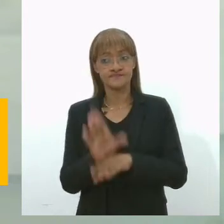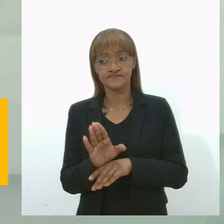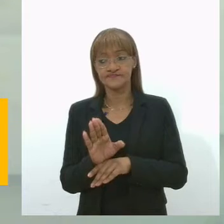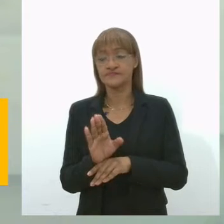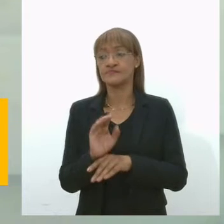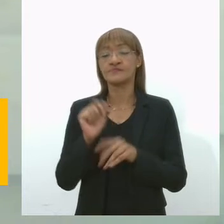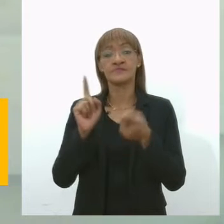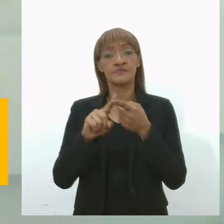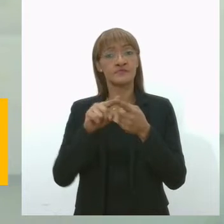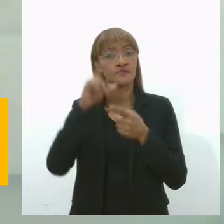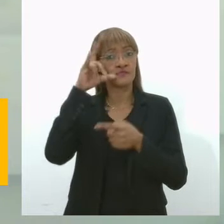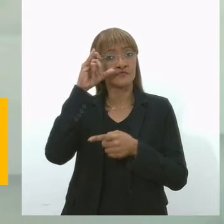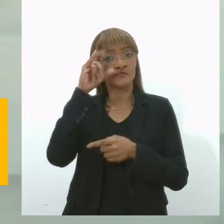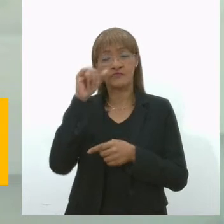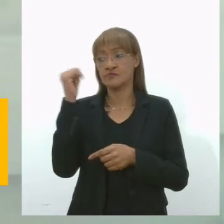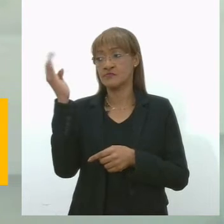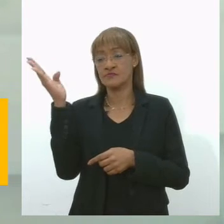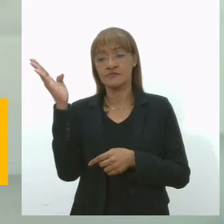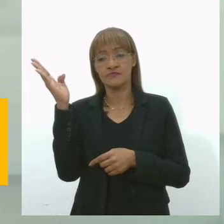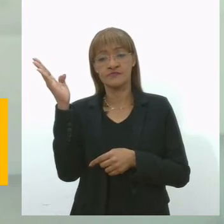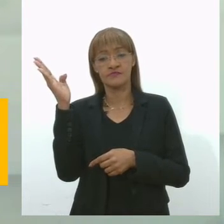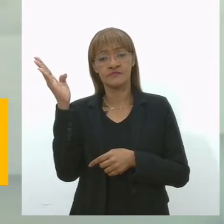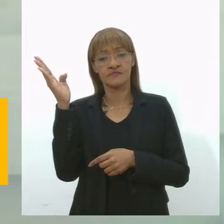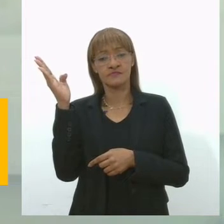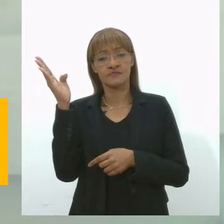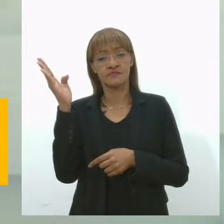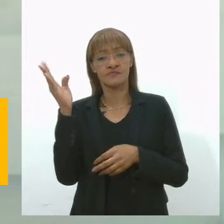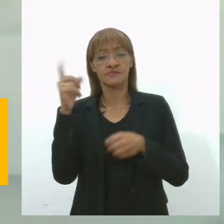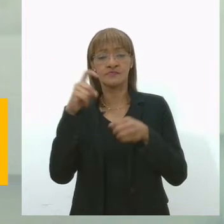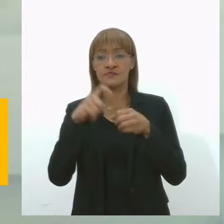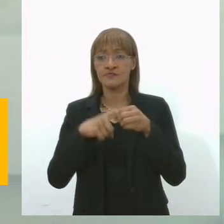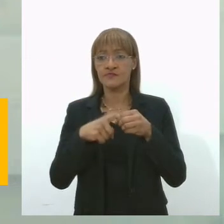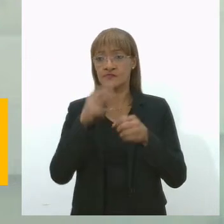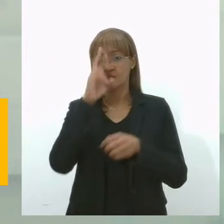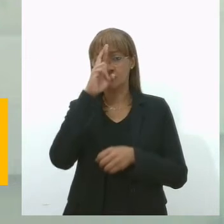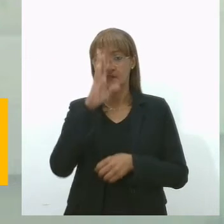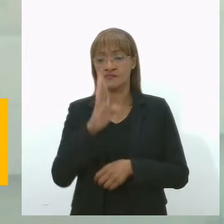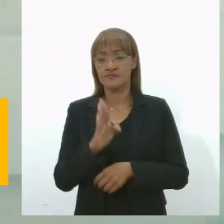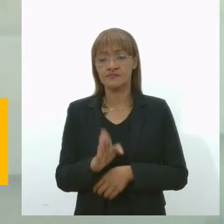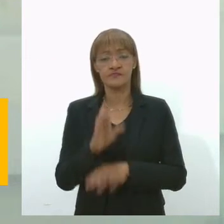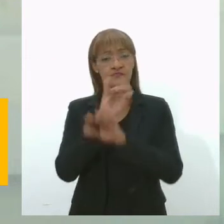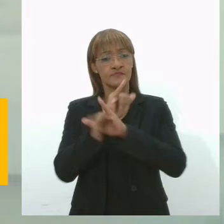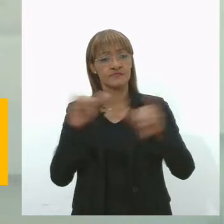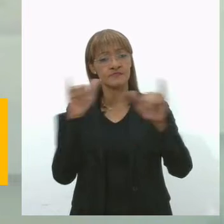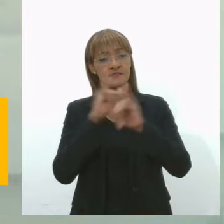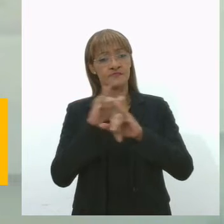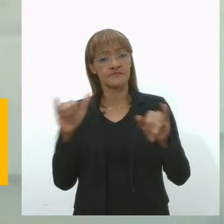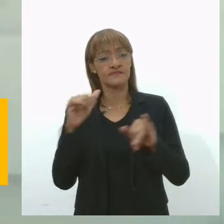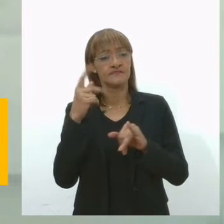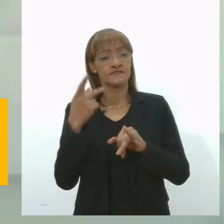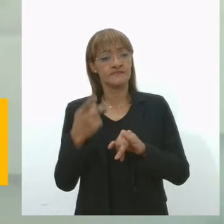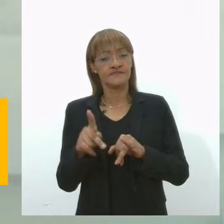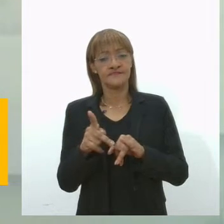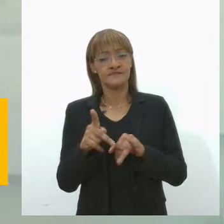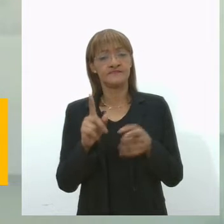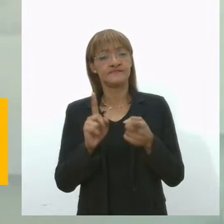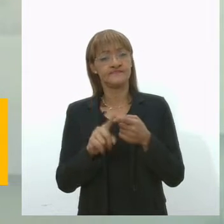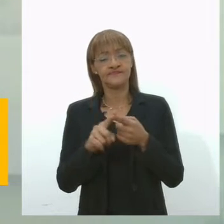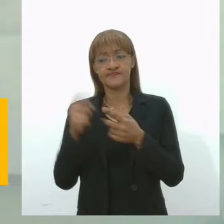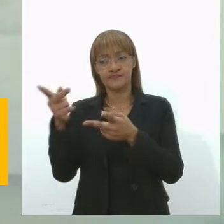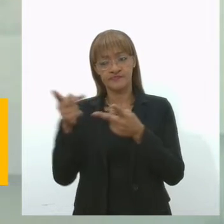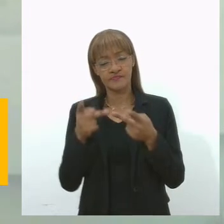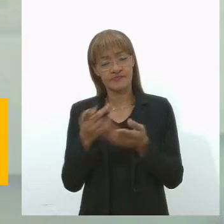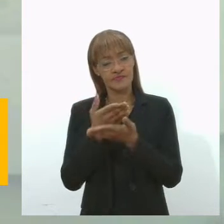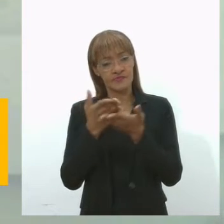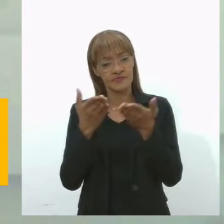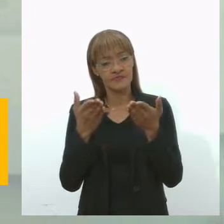já no Instagram, arroba Assembleia Sergipe, eu volto ao meio de meia trazendo mais informações aqui do Parlamento Sergipano e convido você também para